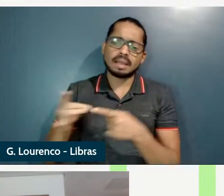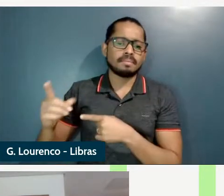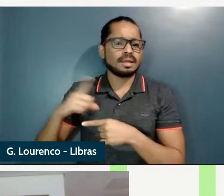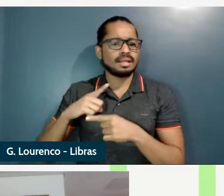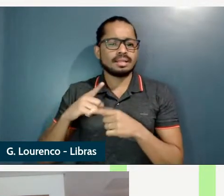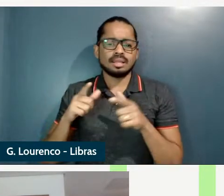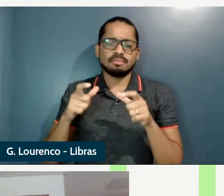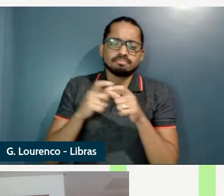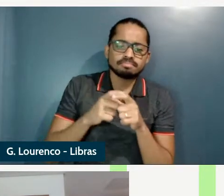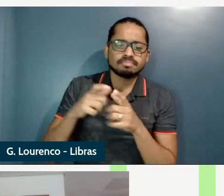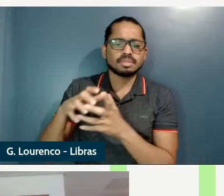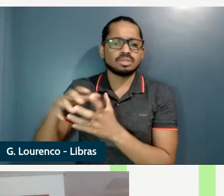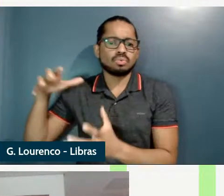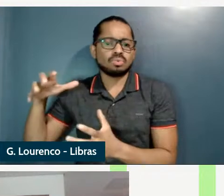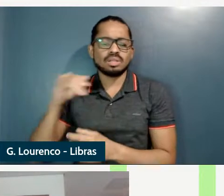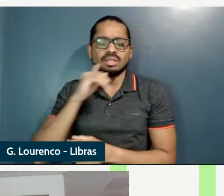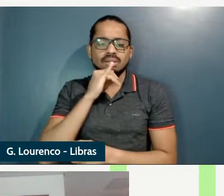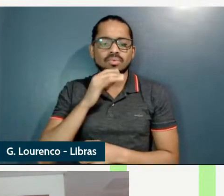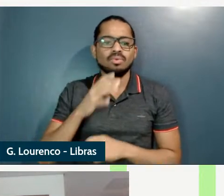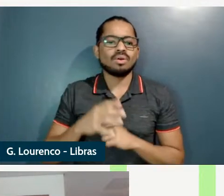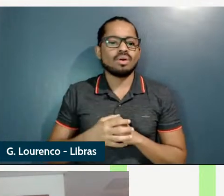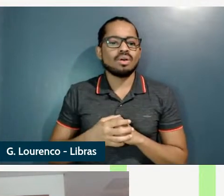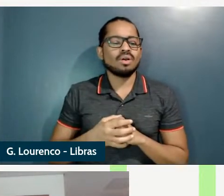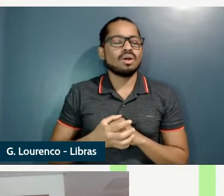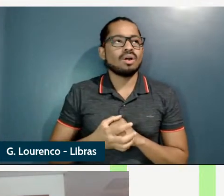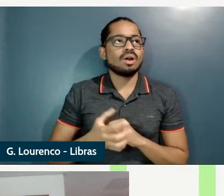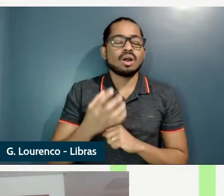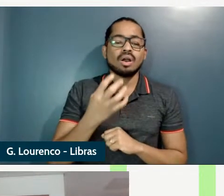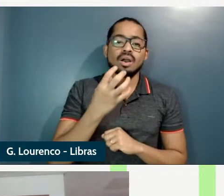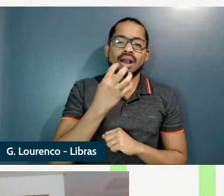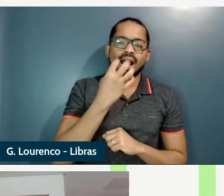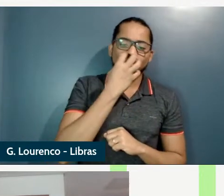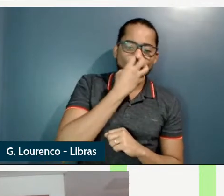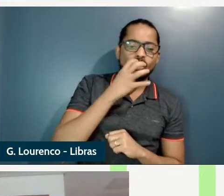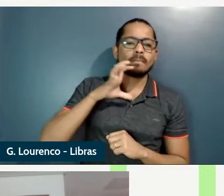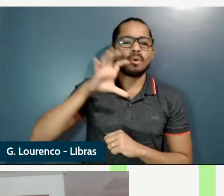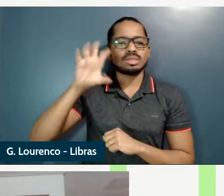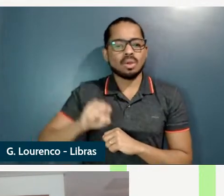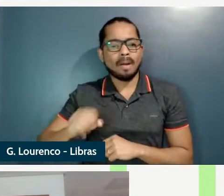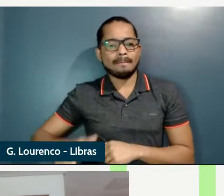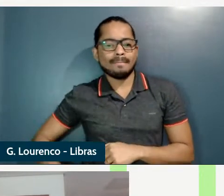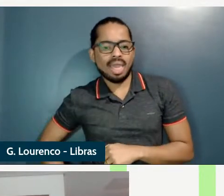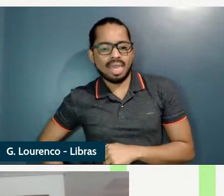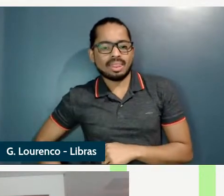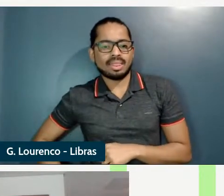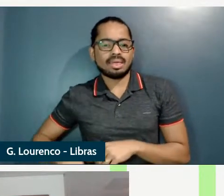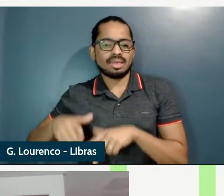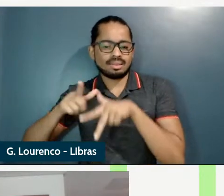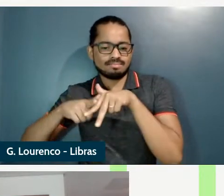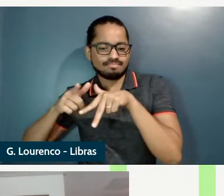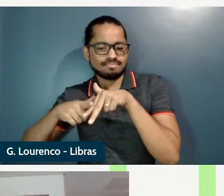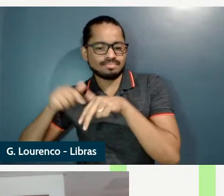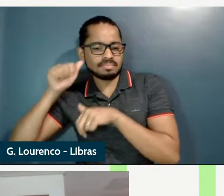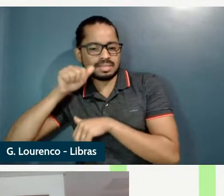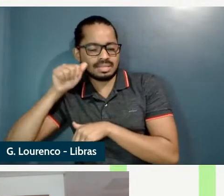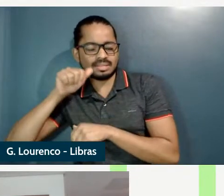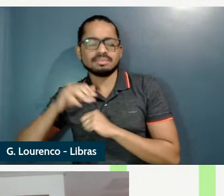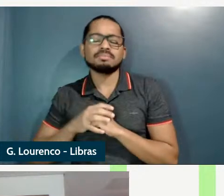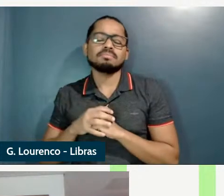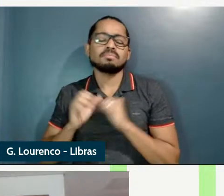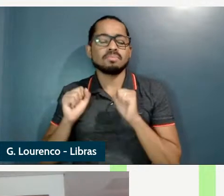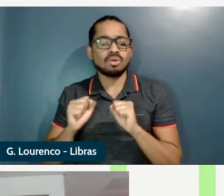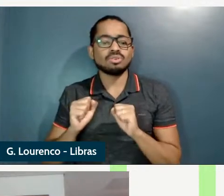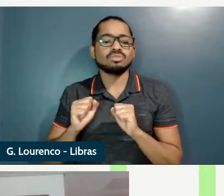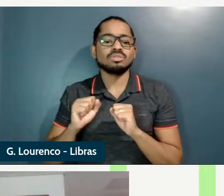a gente tem por exemplo o cachorro mordeu a perna da menina a gente tem aí a parte né perna e toda menina o